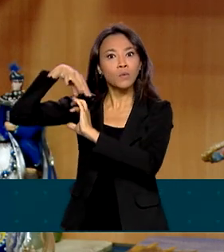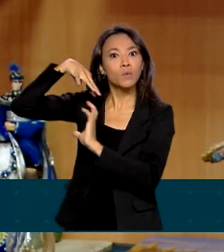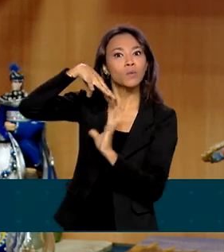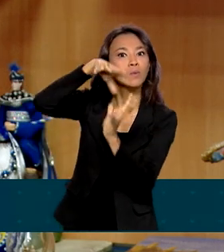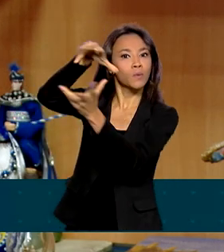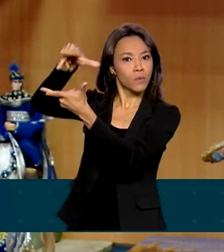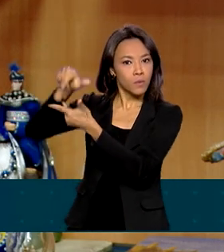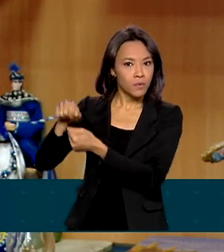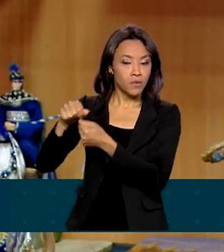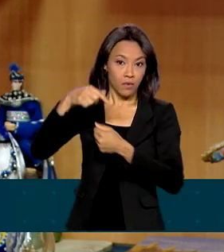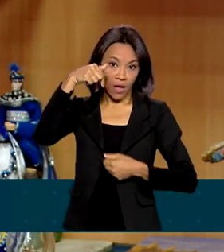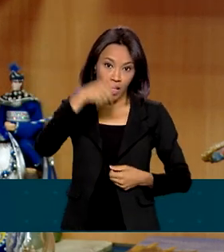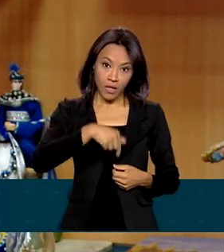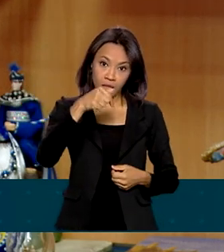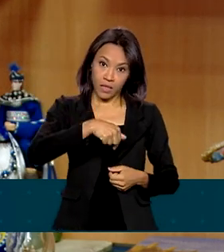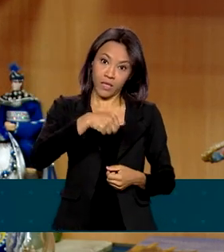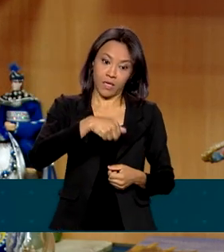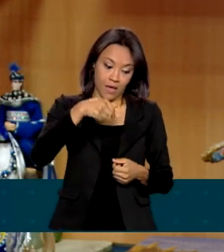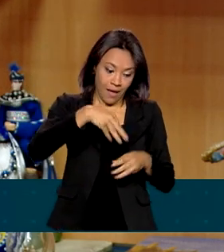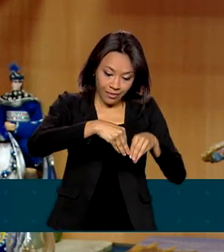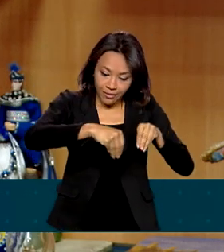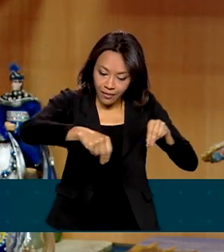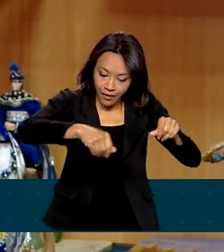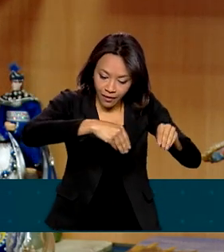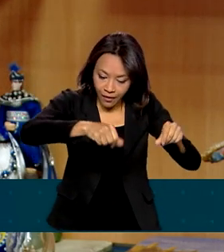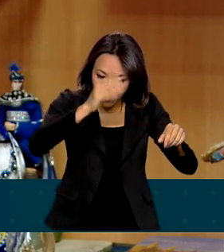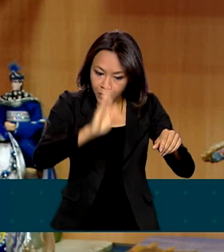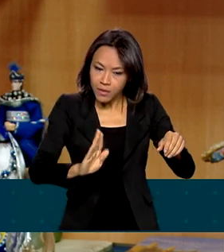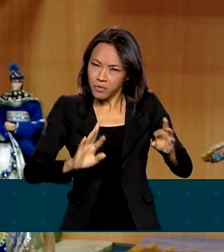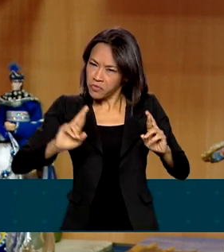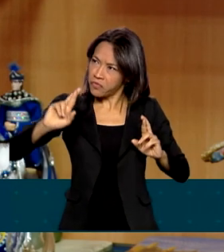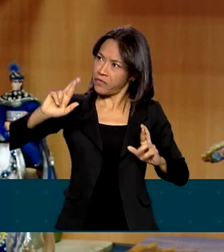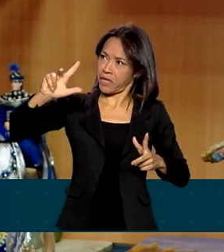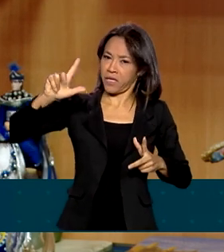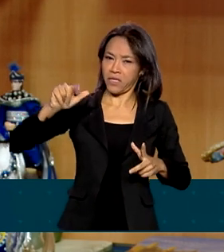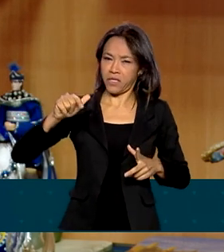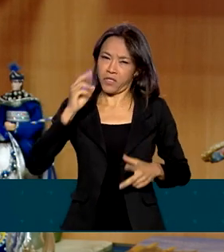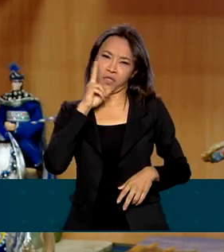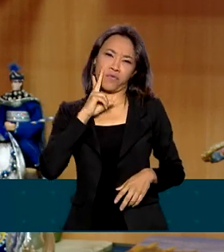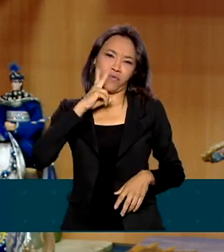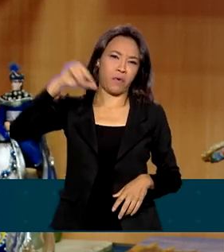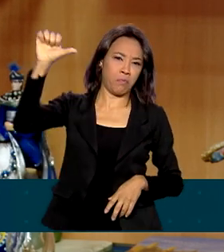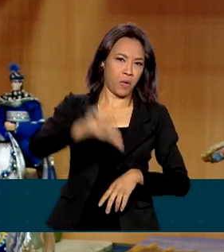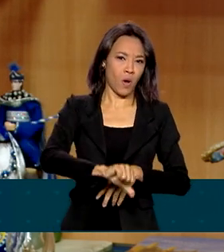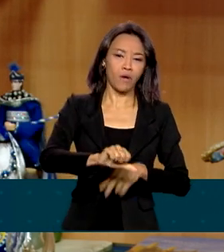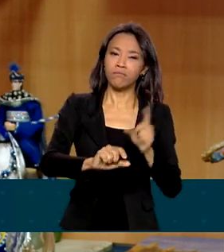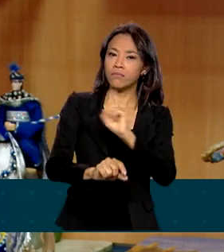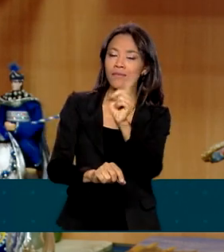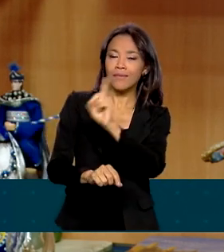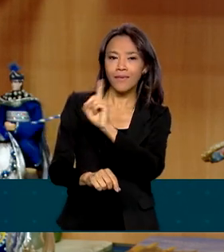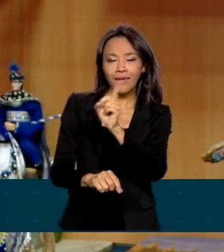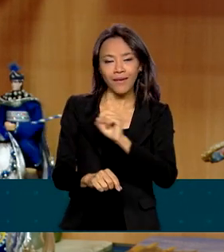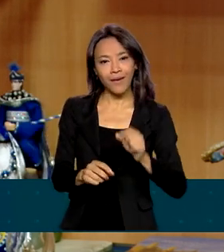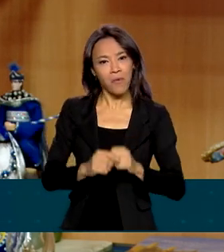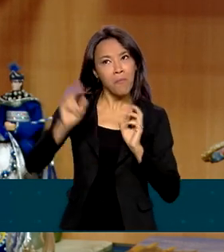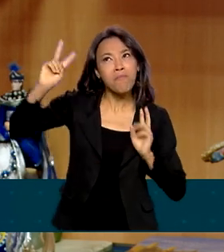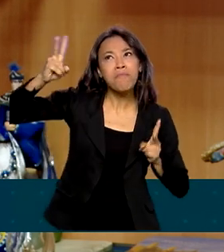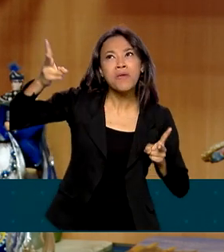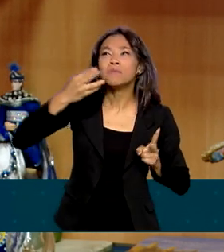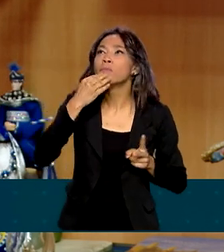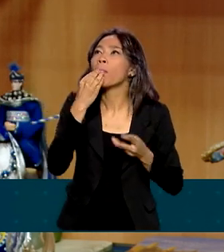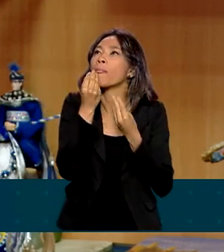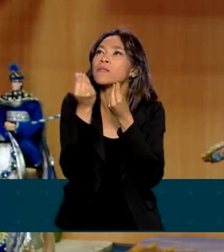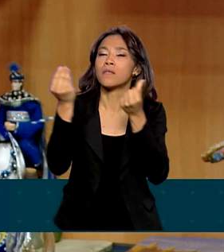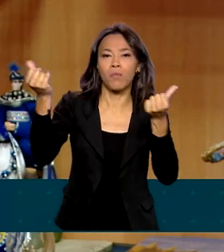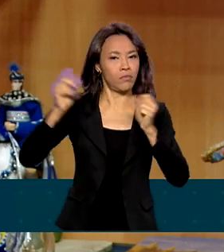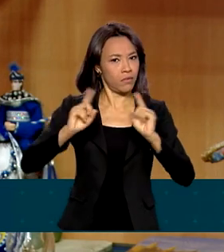Não é porque o nosso terroir, a nossa terra é diferente, né? Que o vinho da gente seja pior, não. A gente não tem a obrigação de ter o mesmo sabor porque